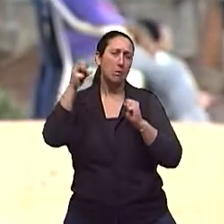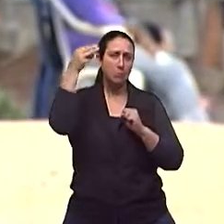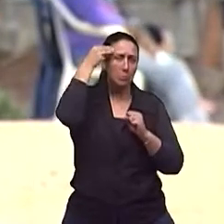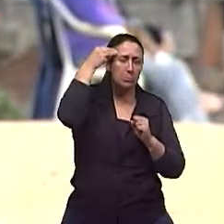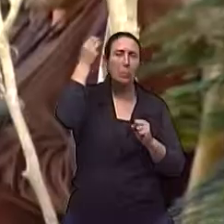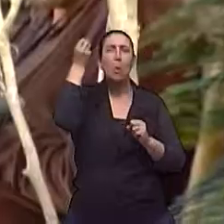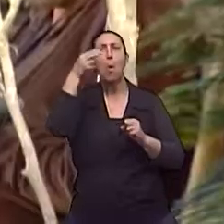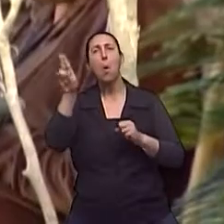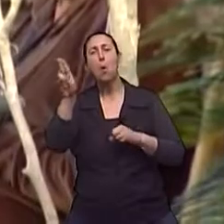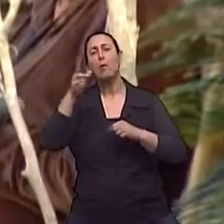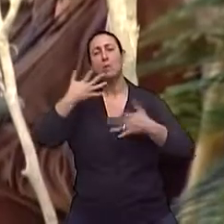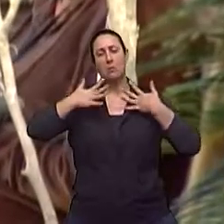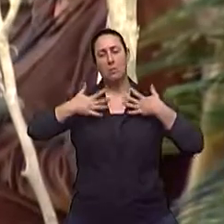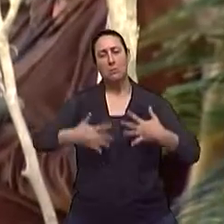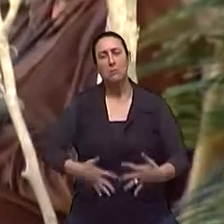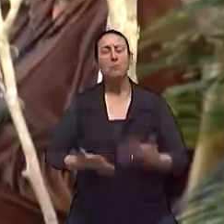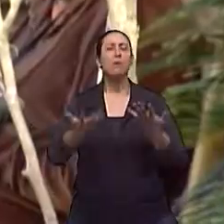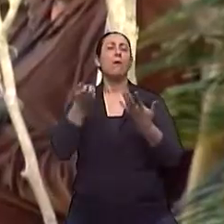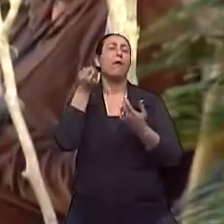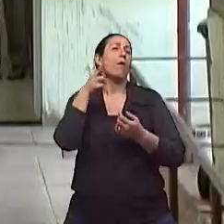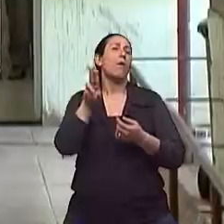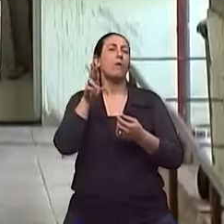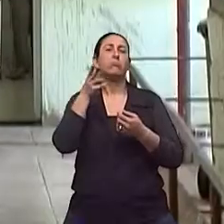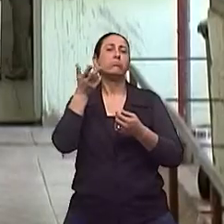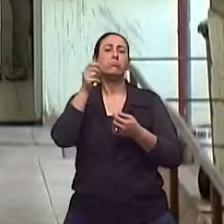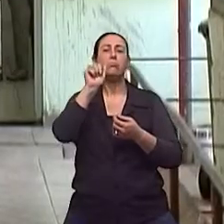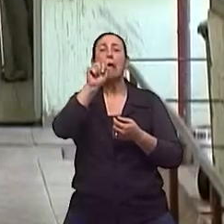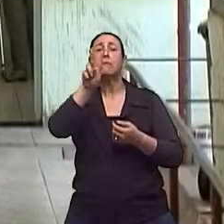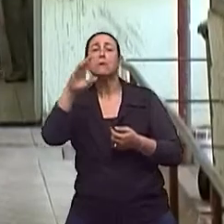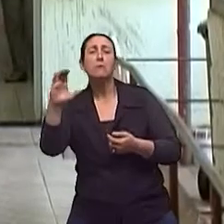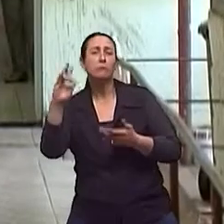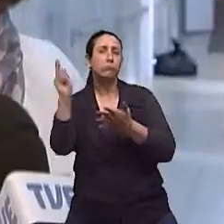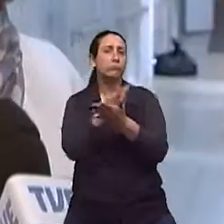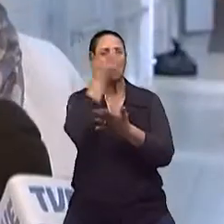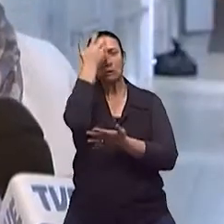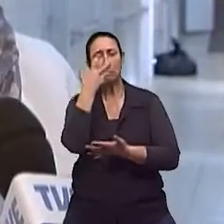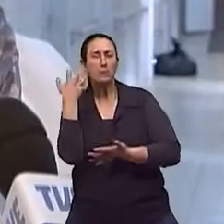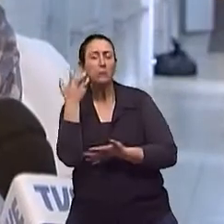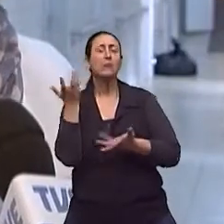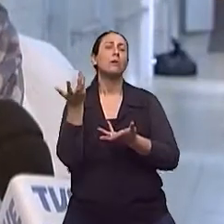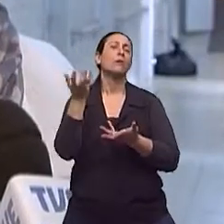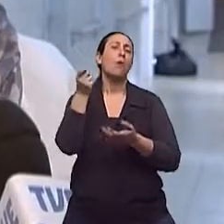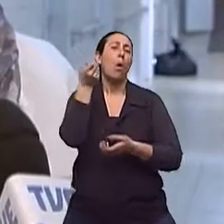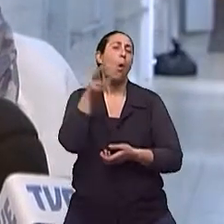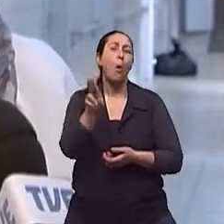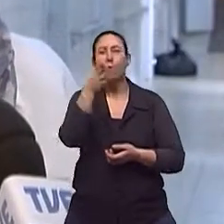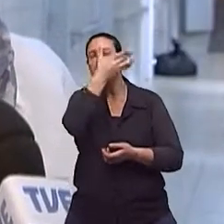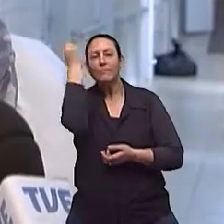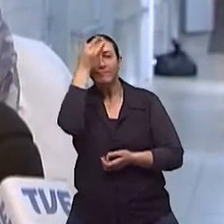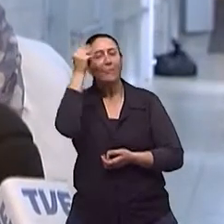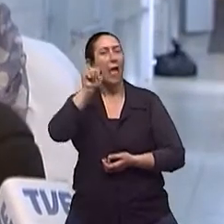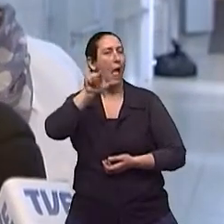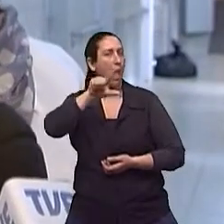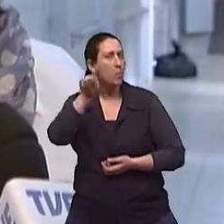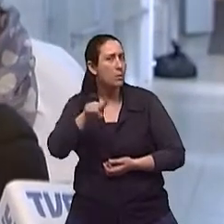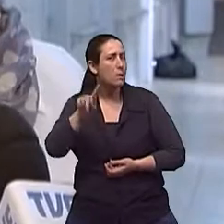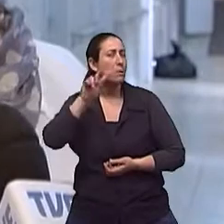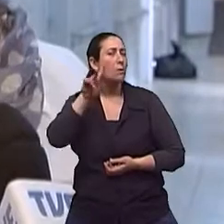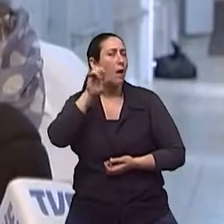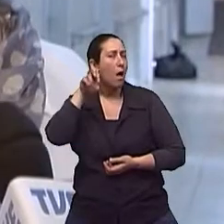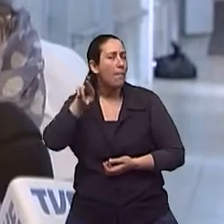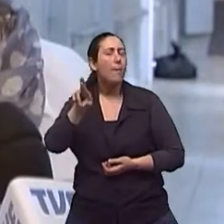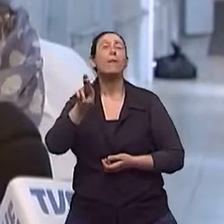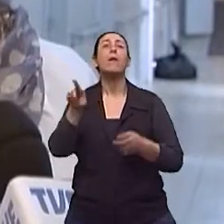de Parkinson, Sequelas de AVC, né? Demências, Alzheimer, né? Pacientes com